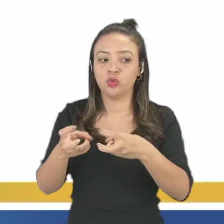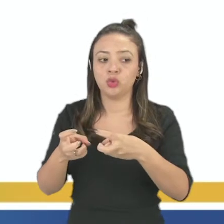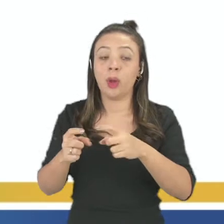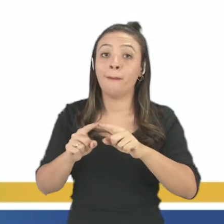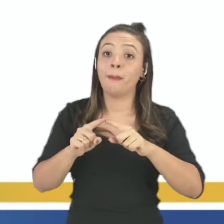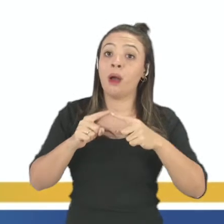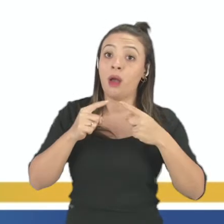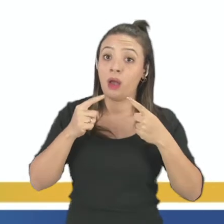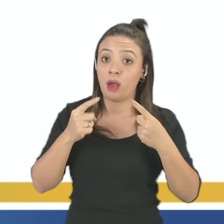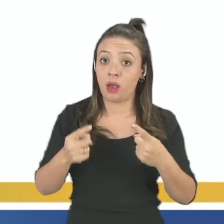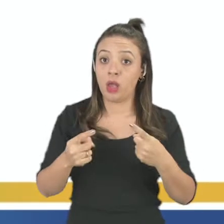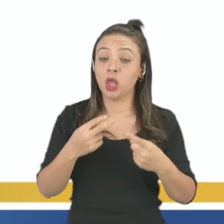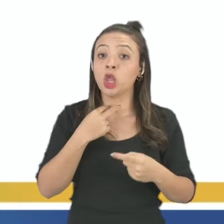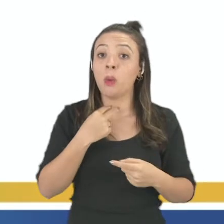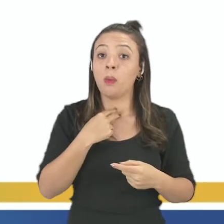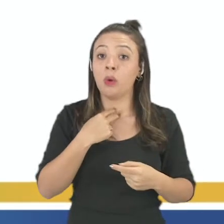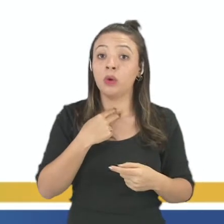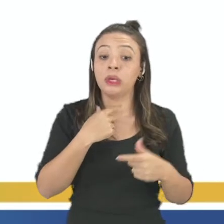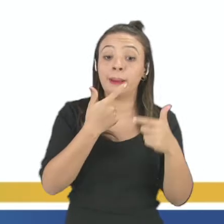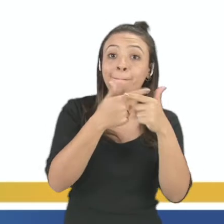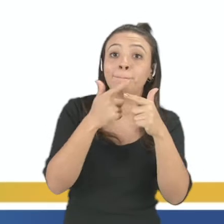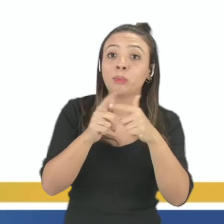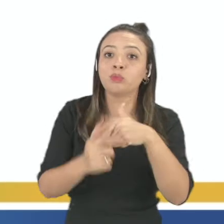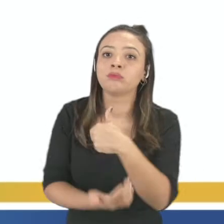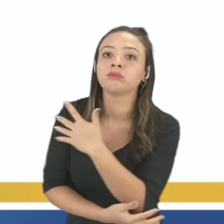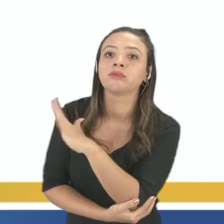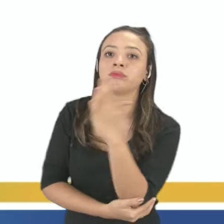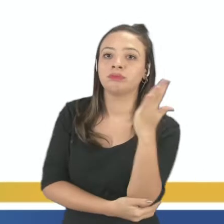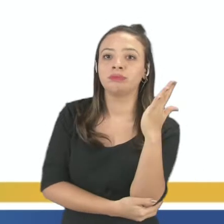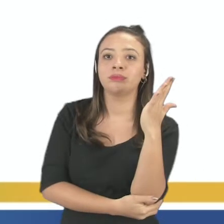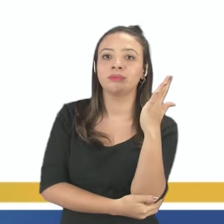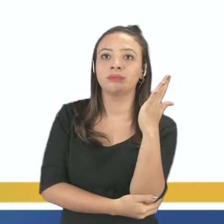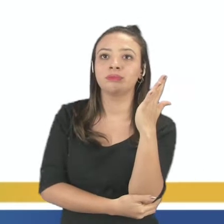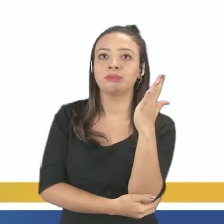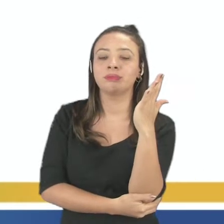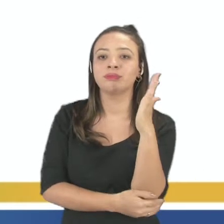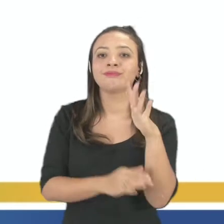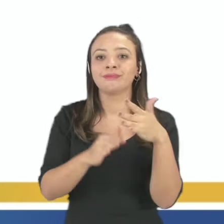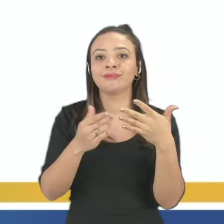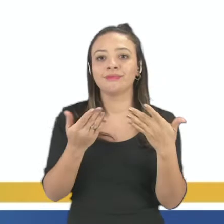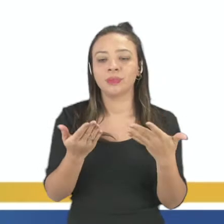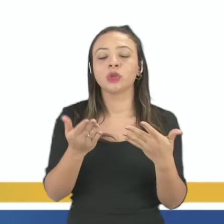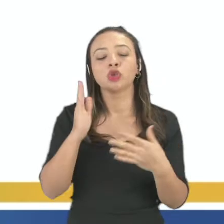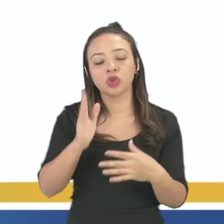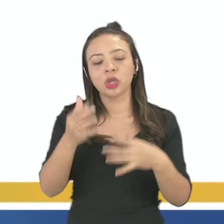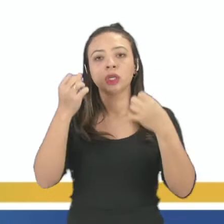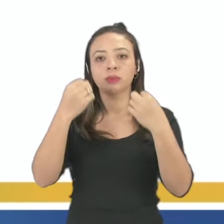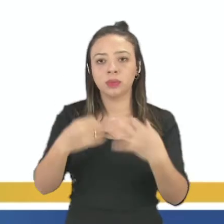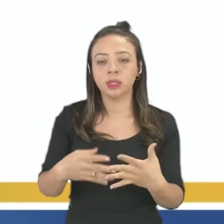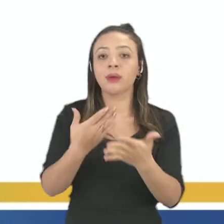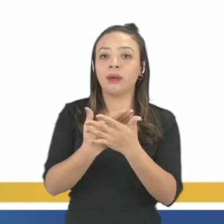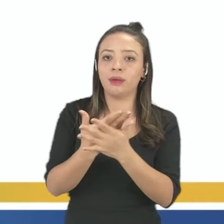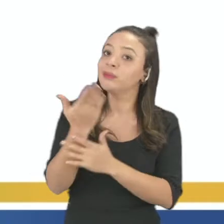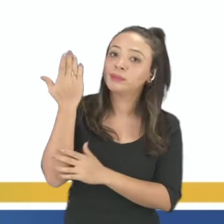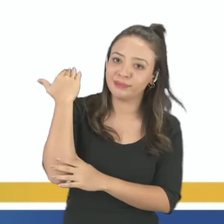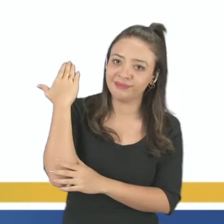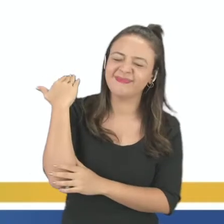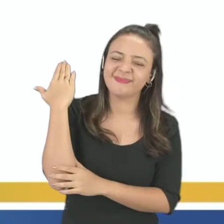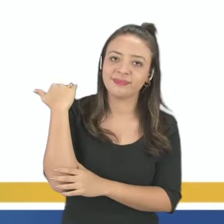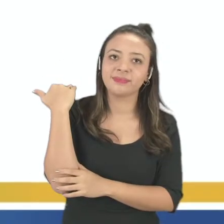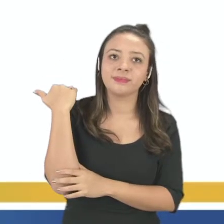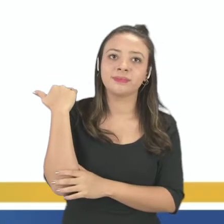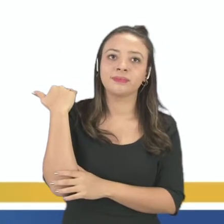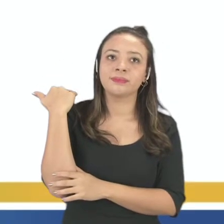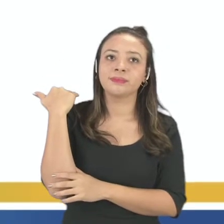não cause danos ao meio ambiente, que afeta outros países. Então, gente, nós já comentamos isso em outras aulas, sobre